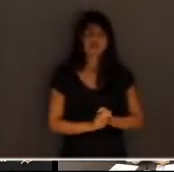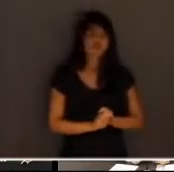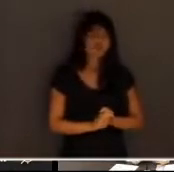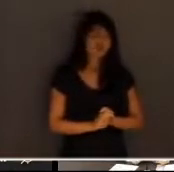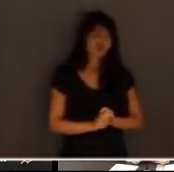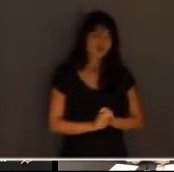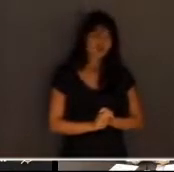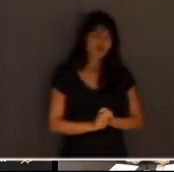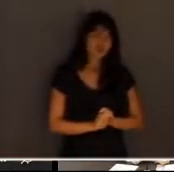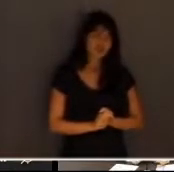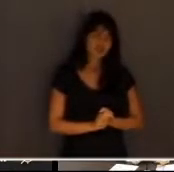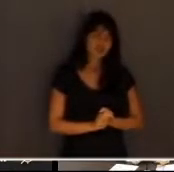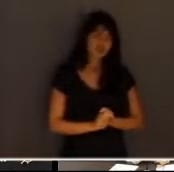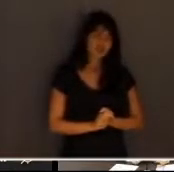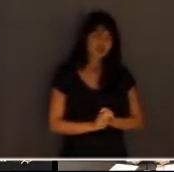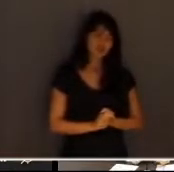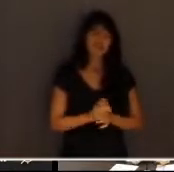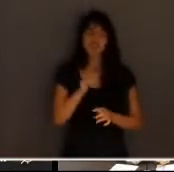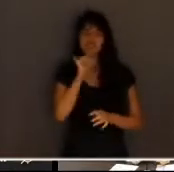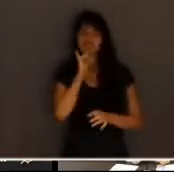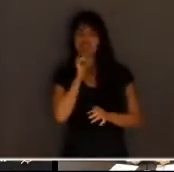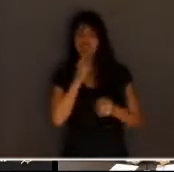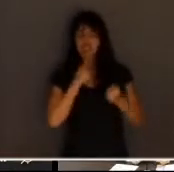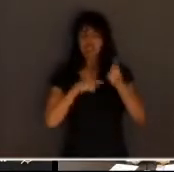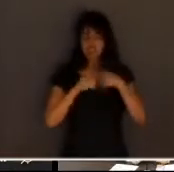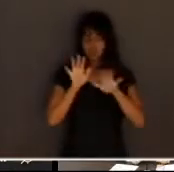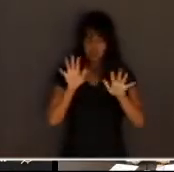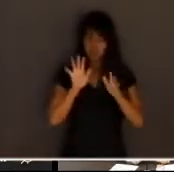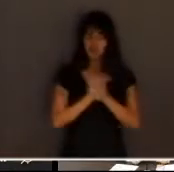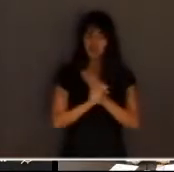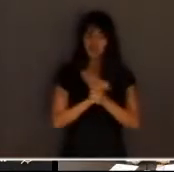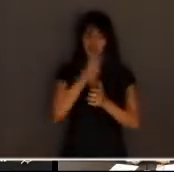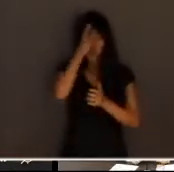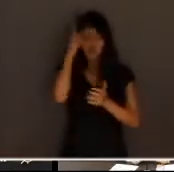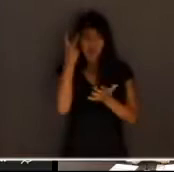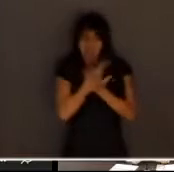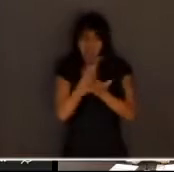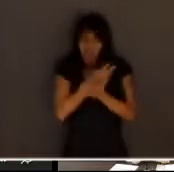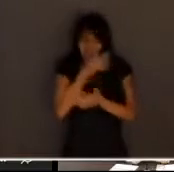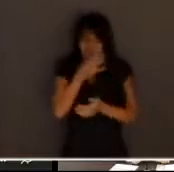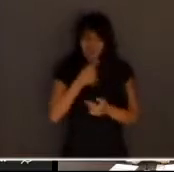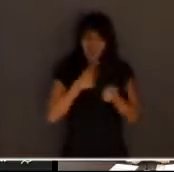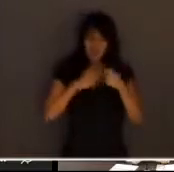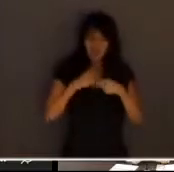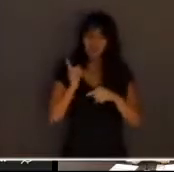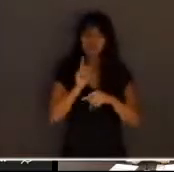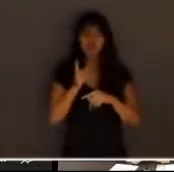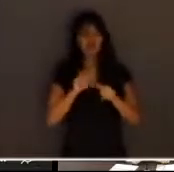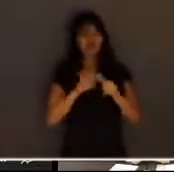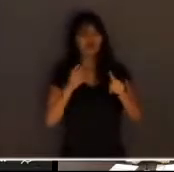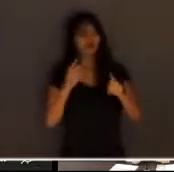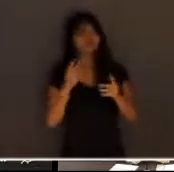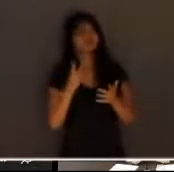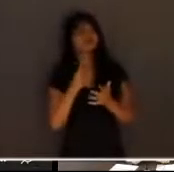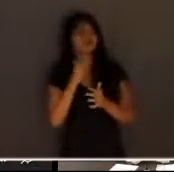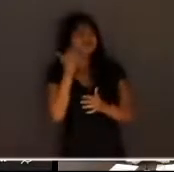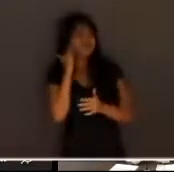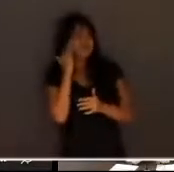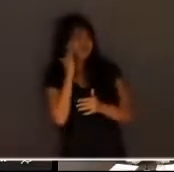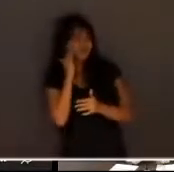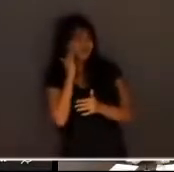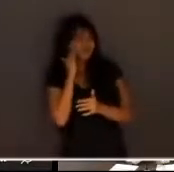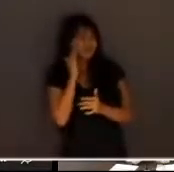vontade porque não vão errar mesmo porque ninguém saiu de casa para errar por vontade mas por entendimento que não errem nem por entendimento